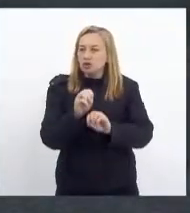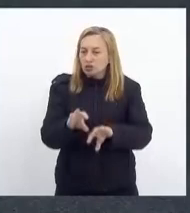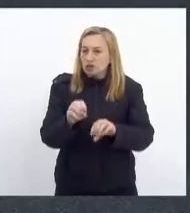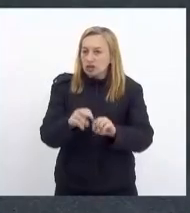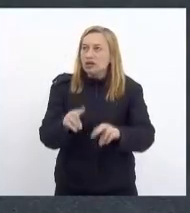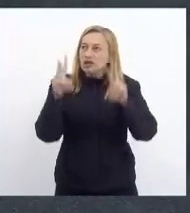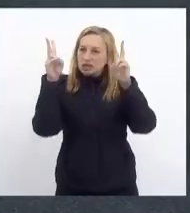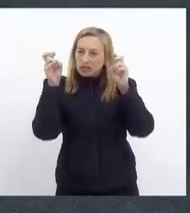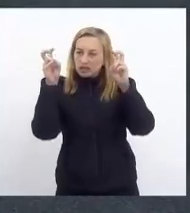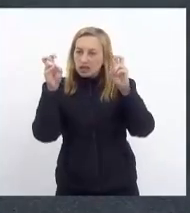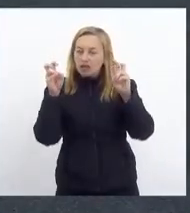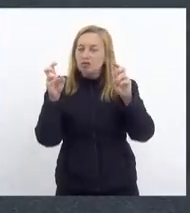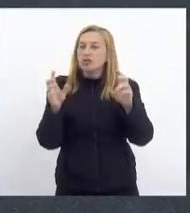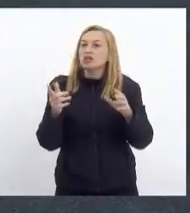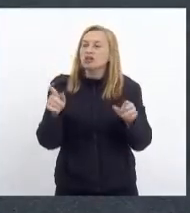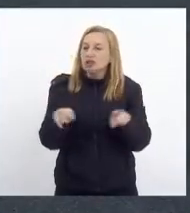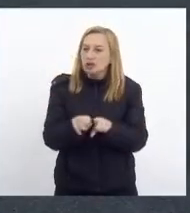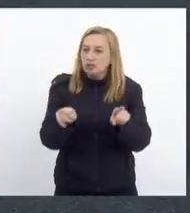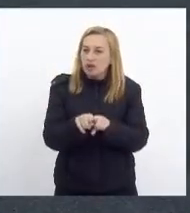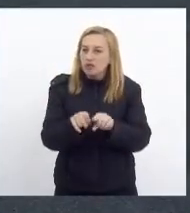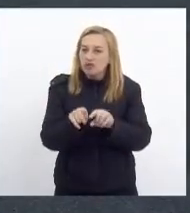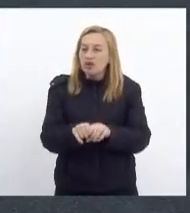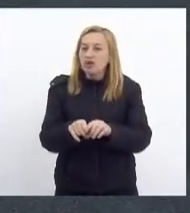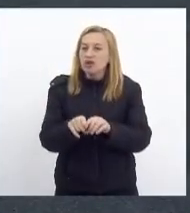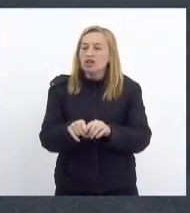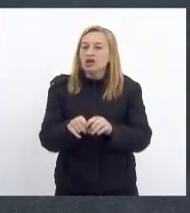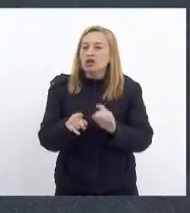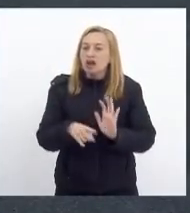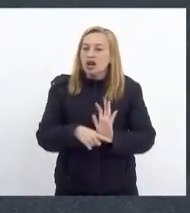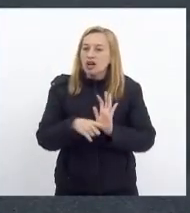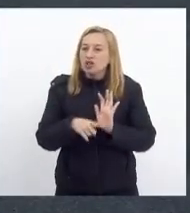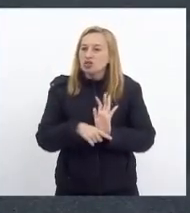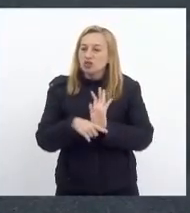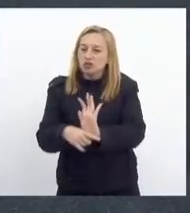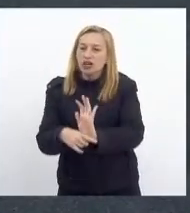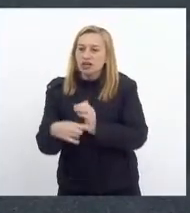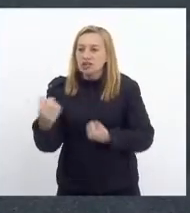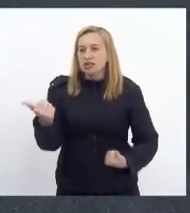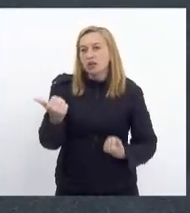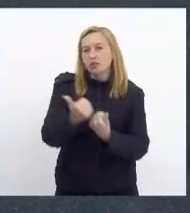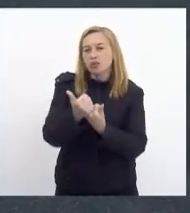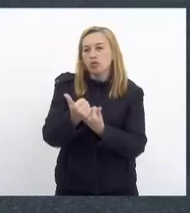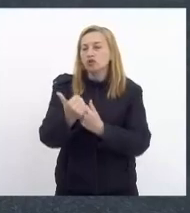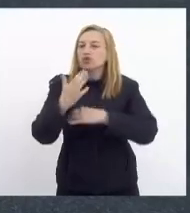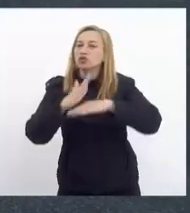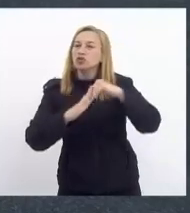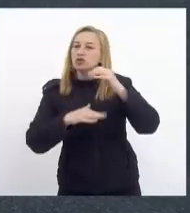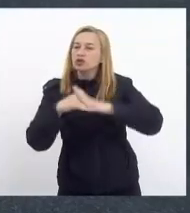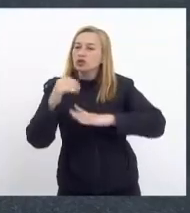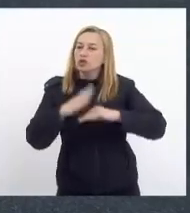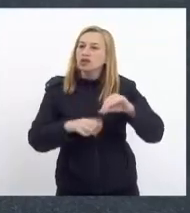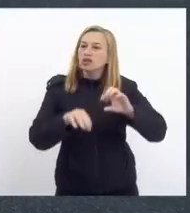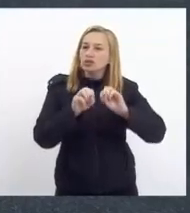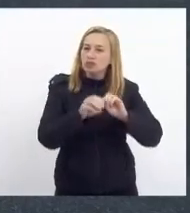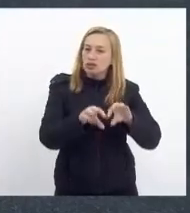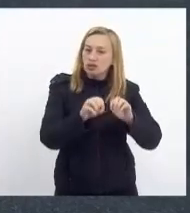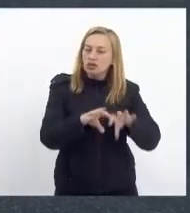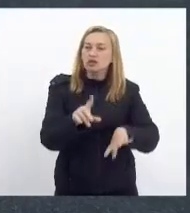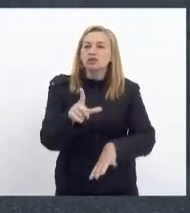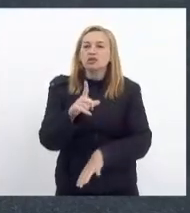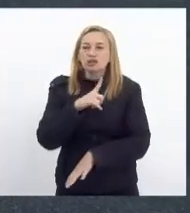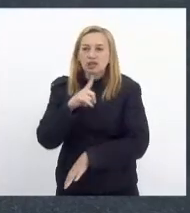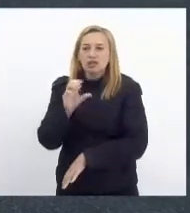foi concedida à Águia da Educação do Estado esse apoio para que os profissionais da educação possam ter,